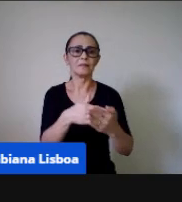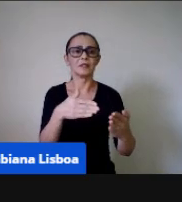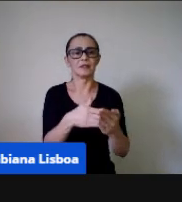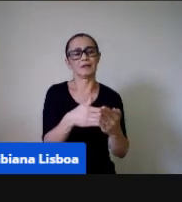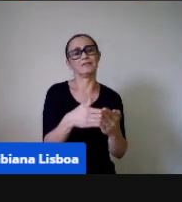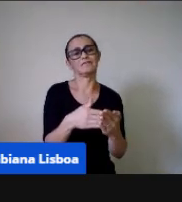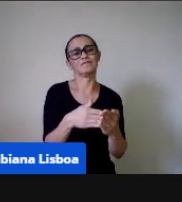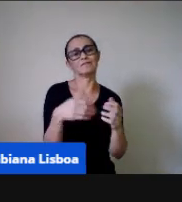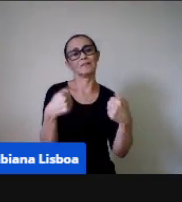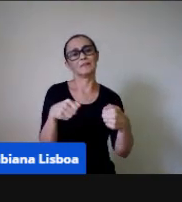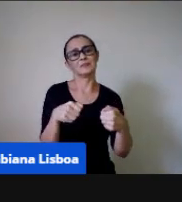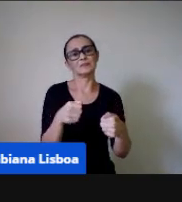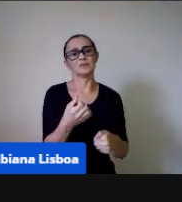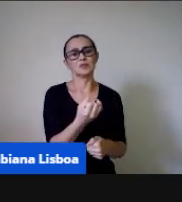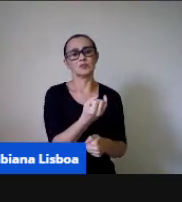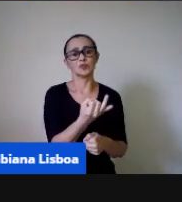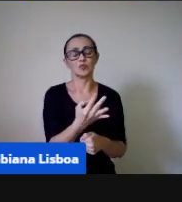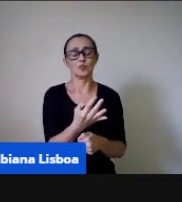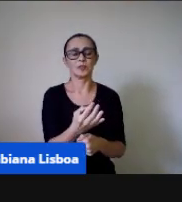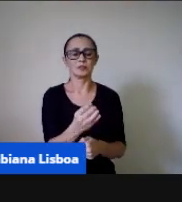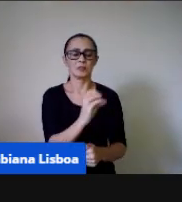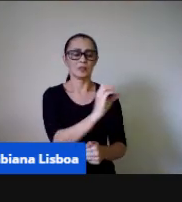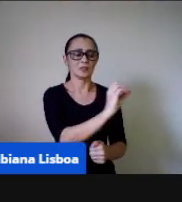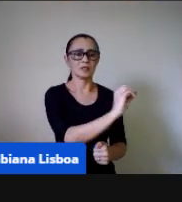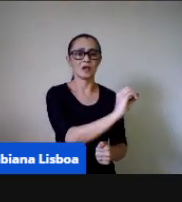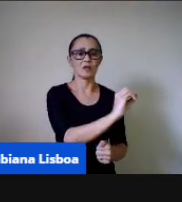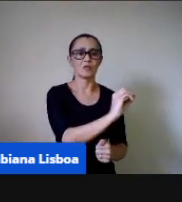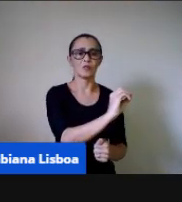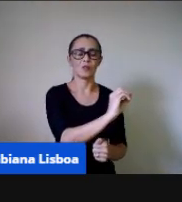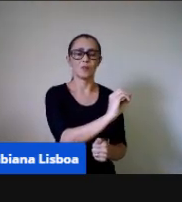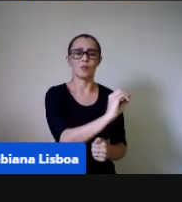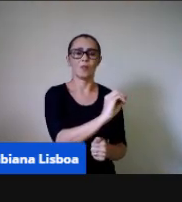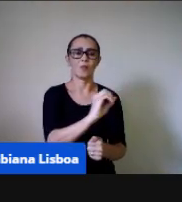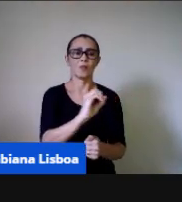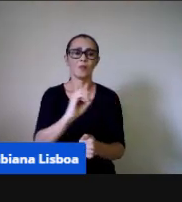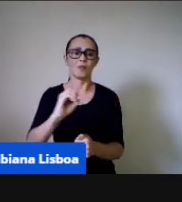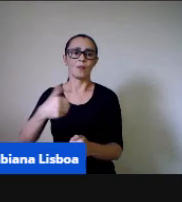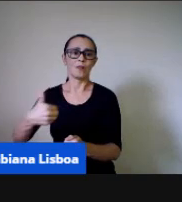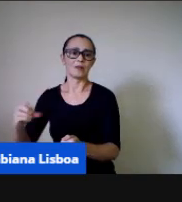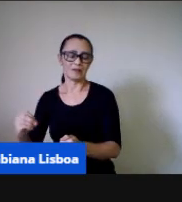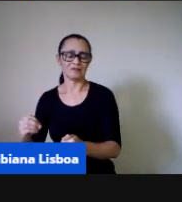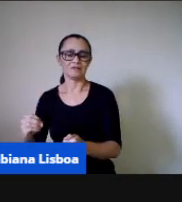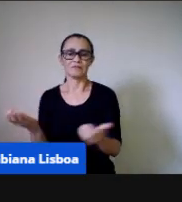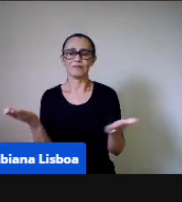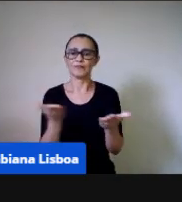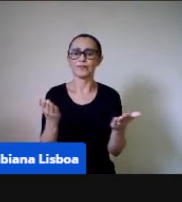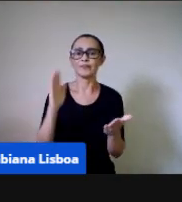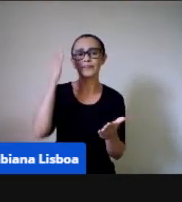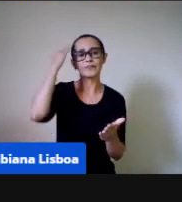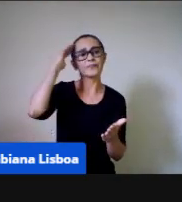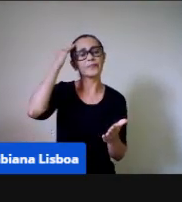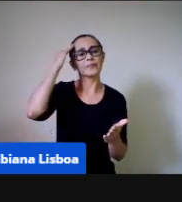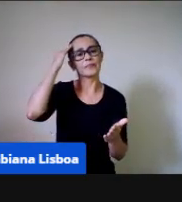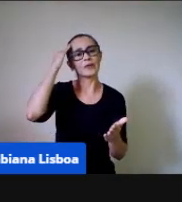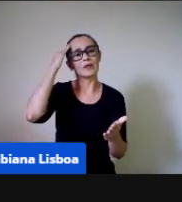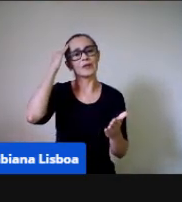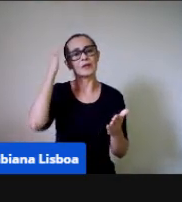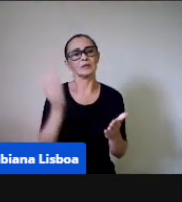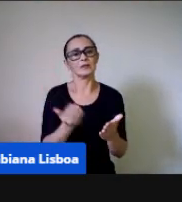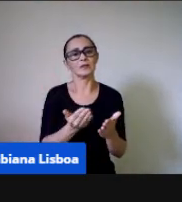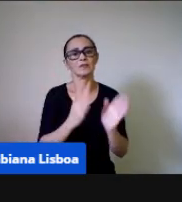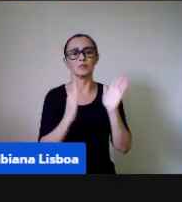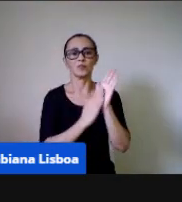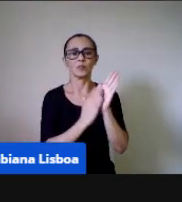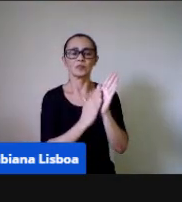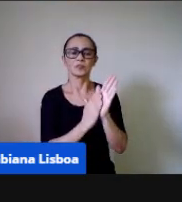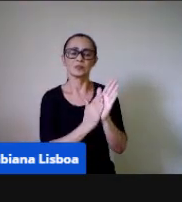exemplo, dos números de 0 a 10, sendo que hoje a gente tenha, né, o entendimento que a função social do número,